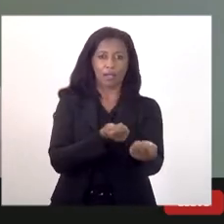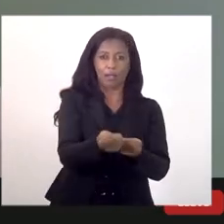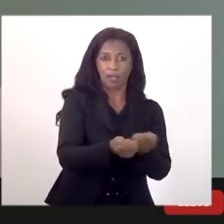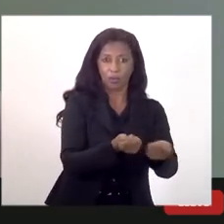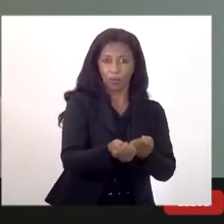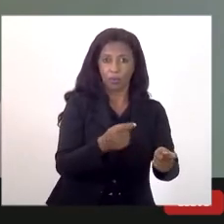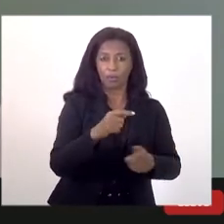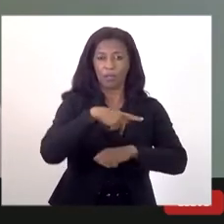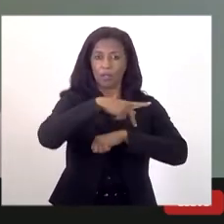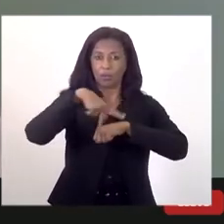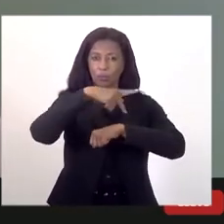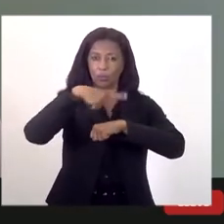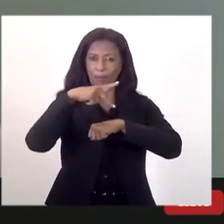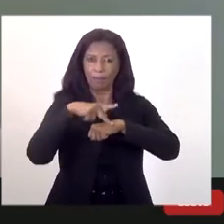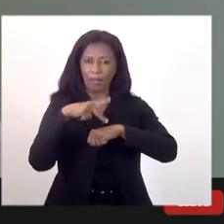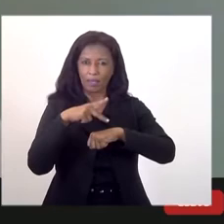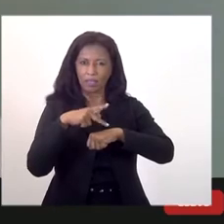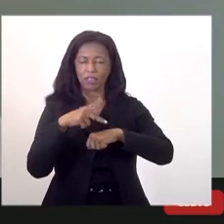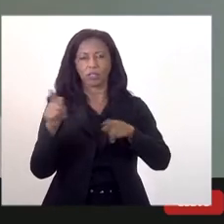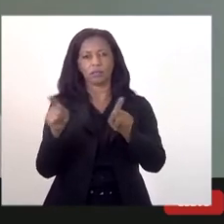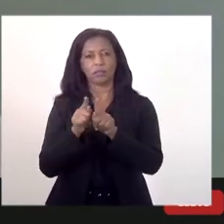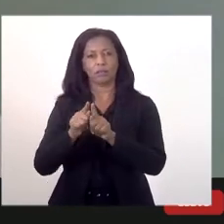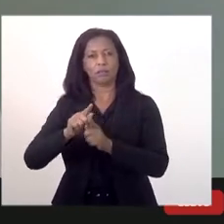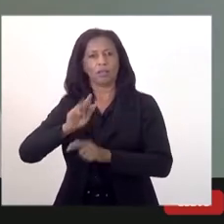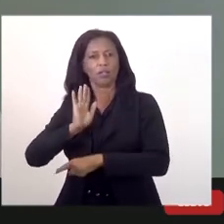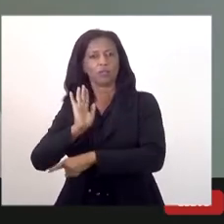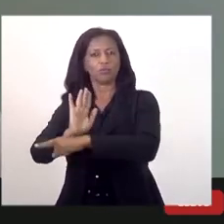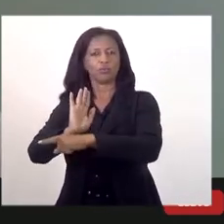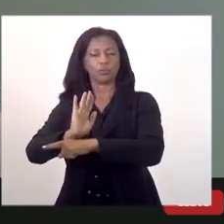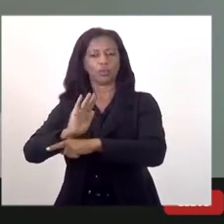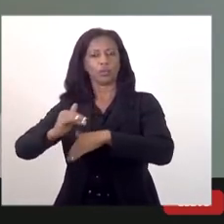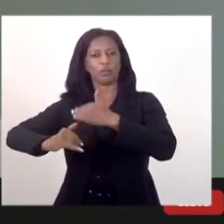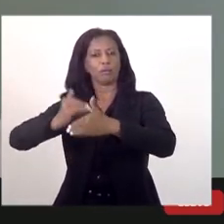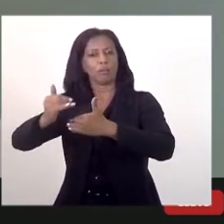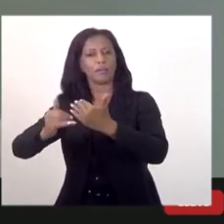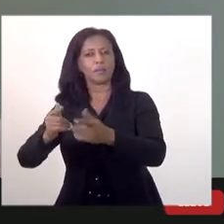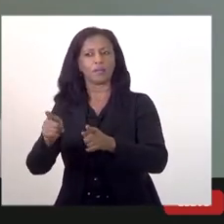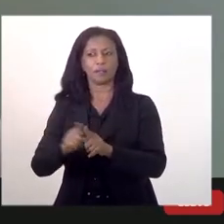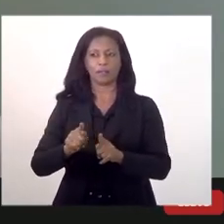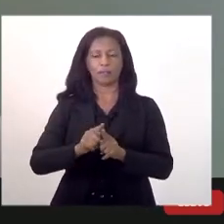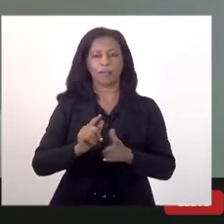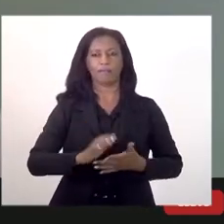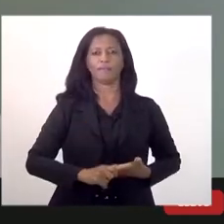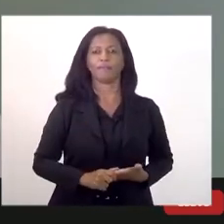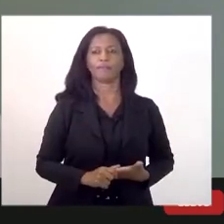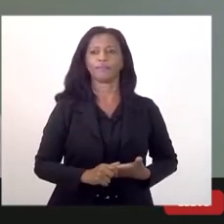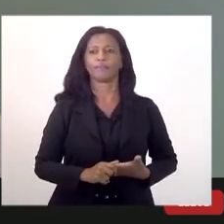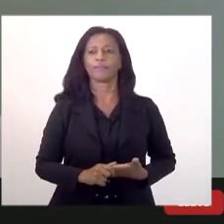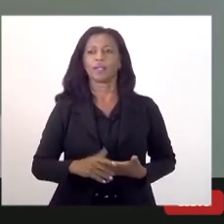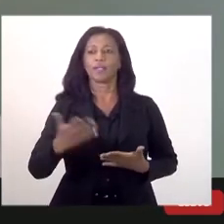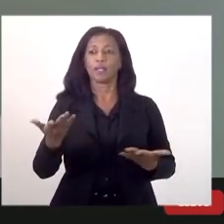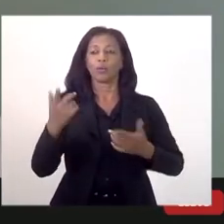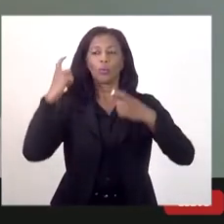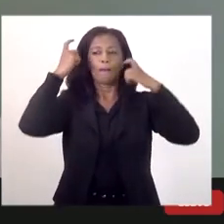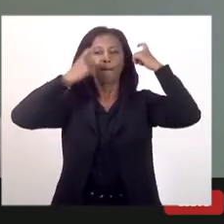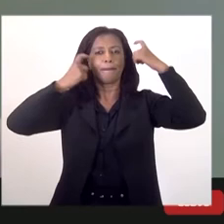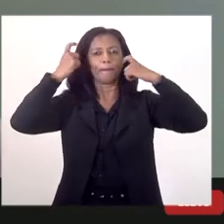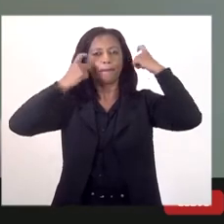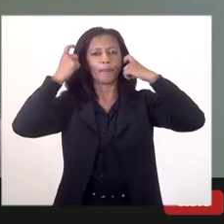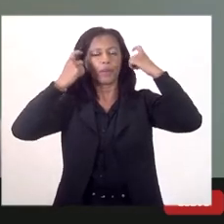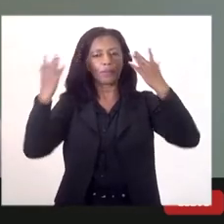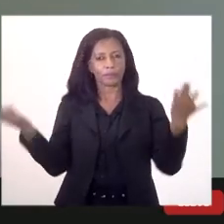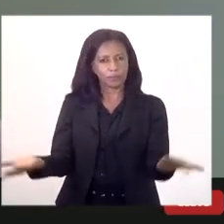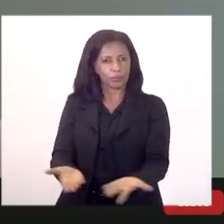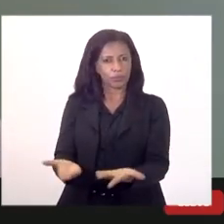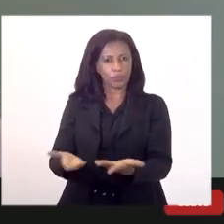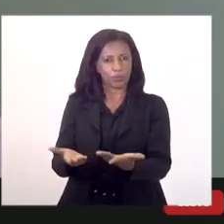andar também. Perfeito? No caso do Rio de Janeiro em especial, nós temos uma preocupação muito grande, presidente,